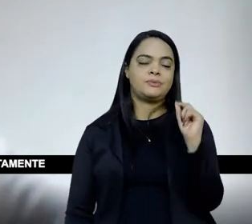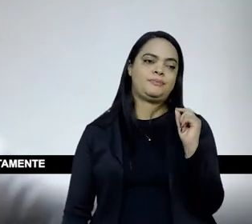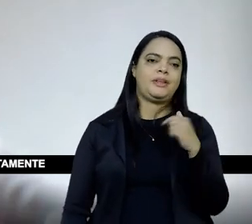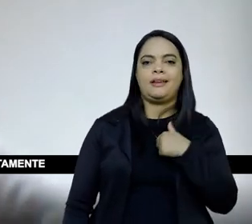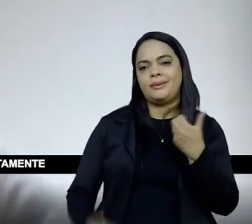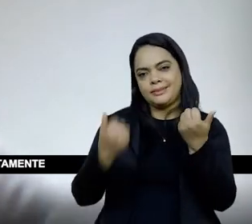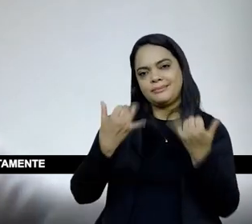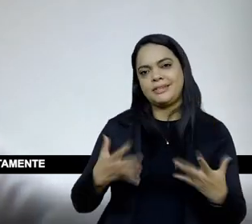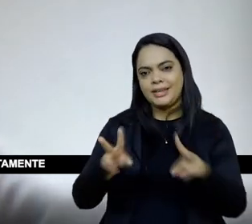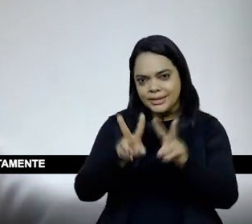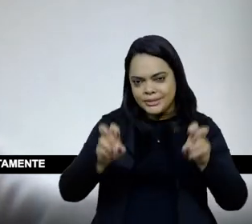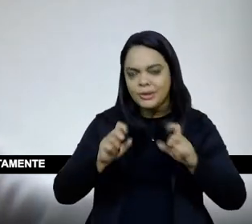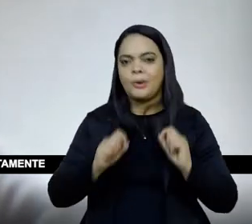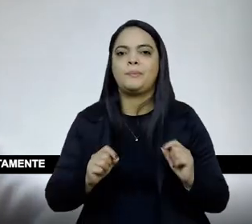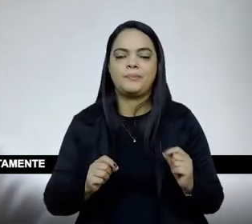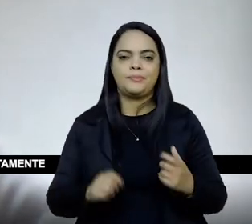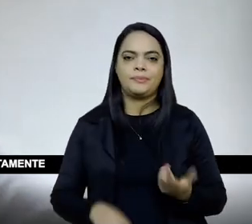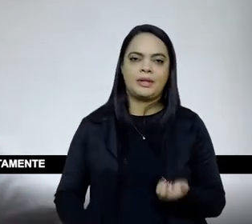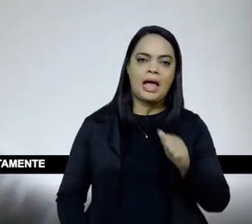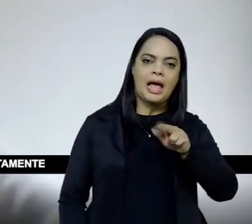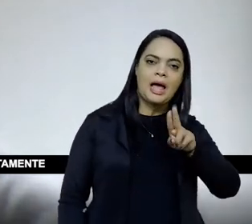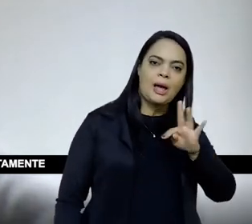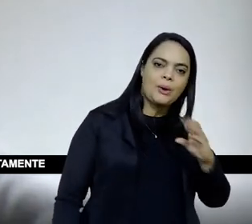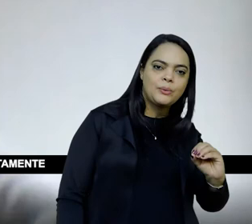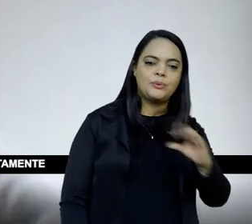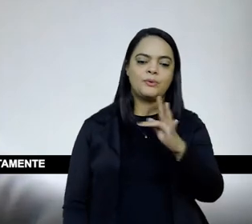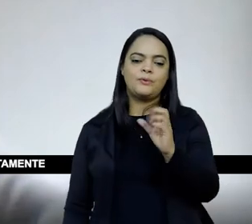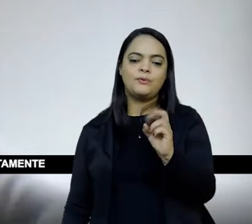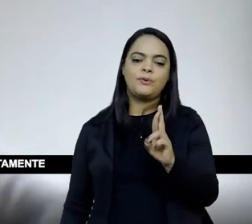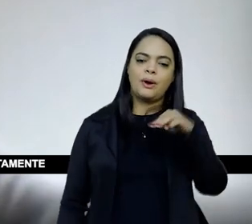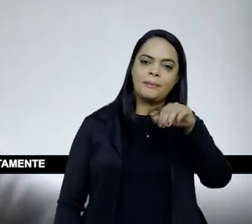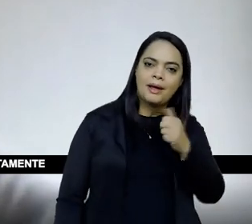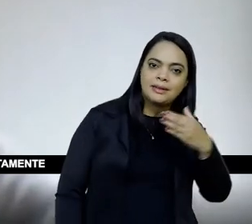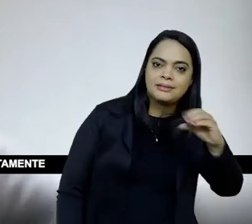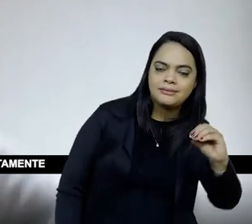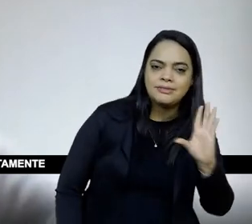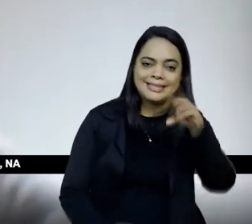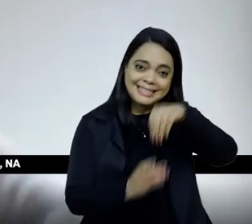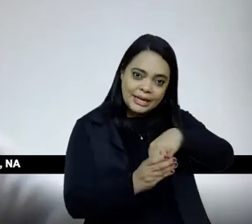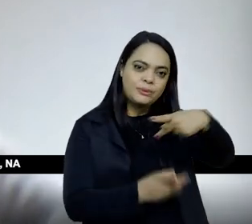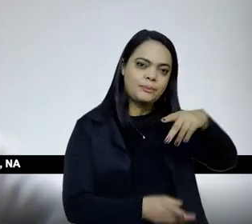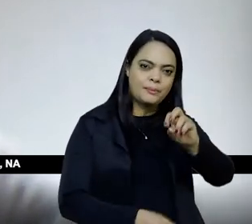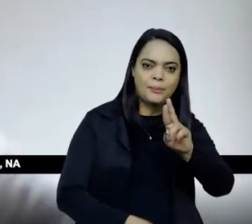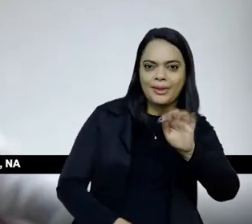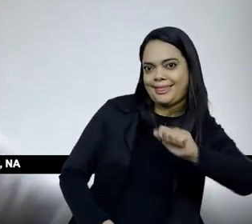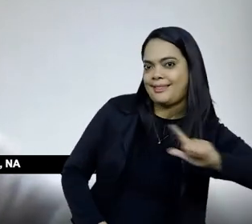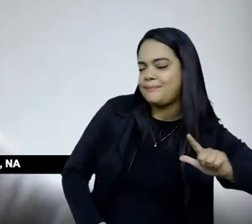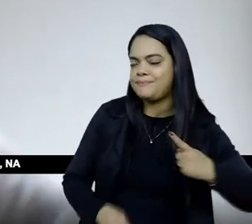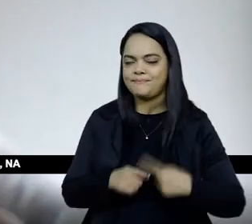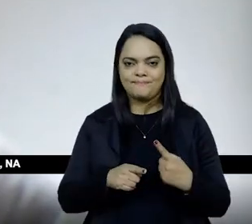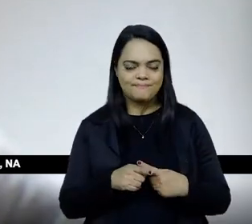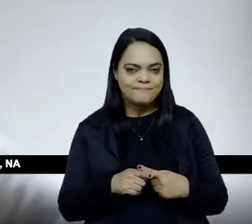eu estava falando, aquela ideia da, autoformação, do conjunto, do portal, porque certamente isso pode nos,